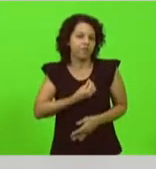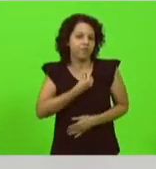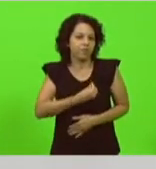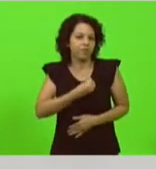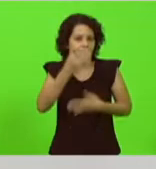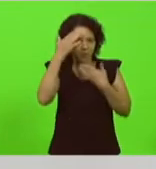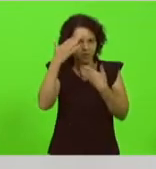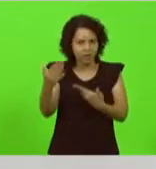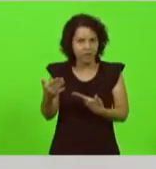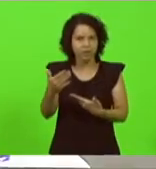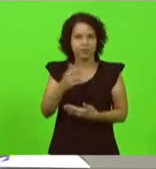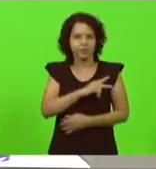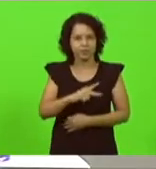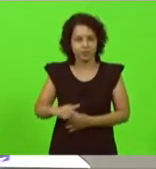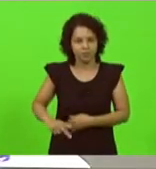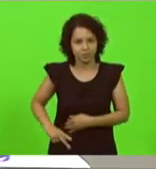da palavra.